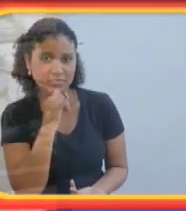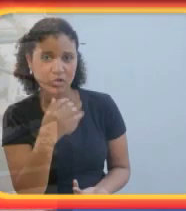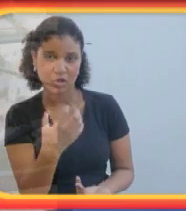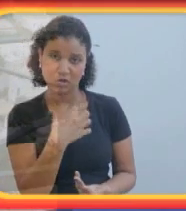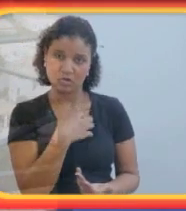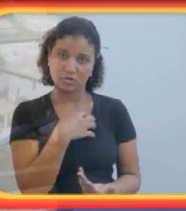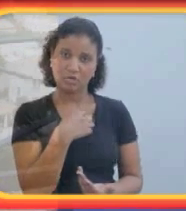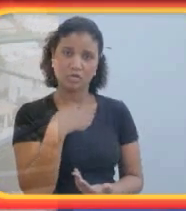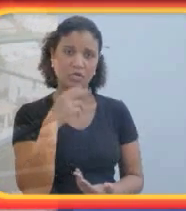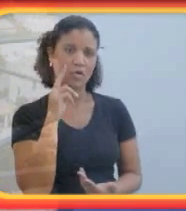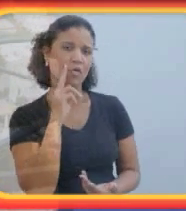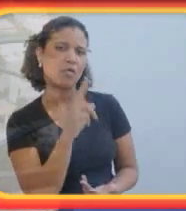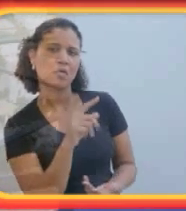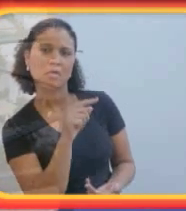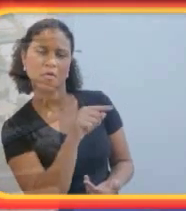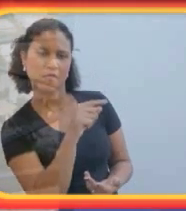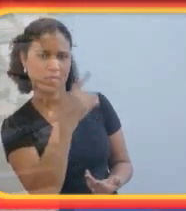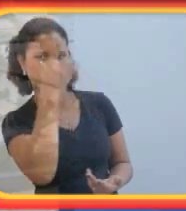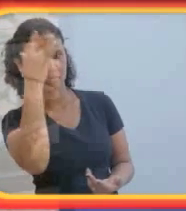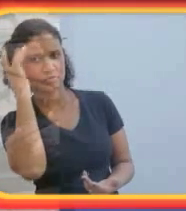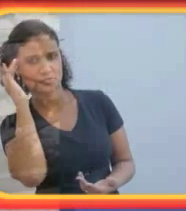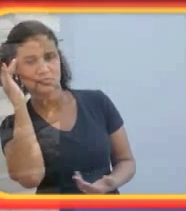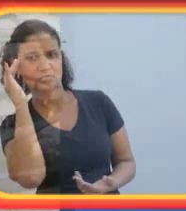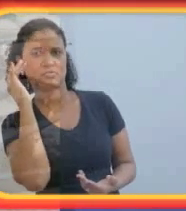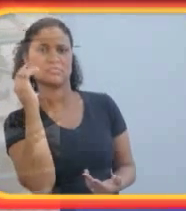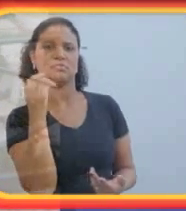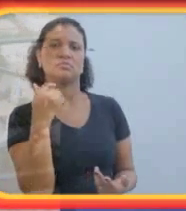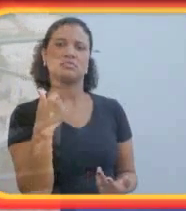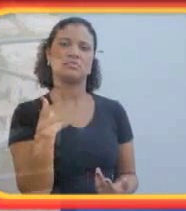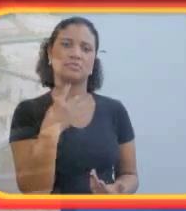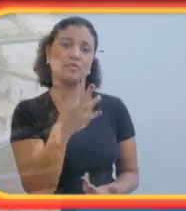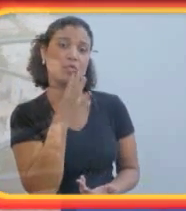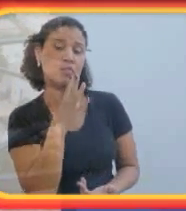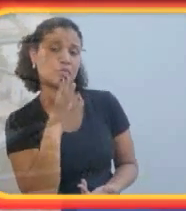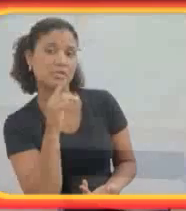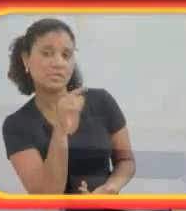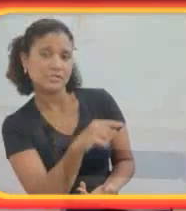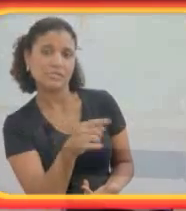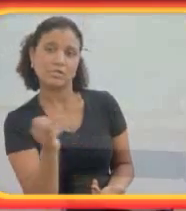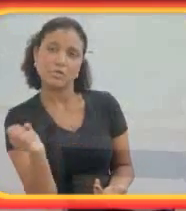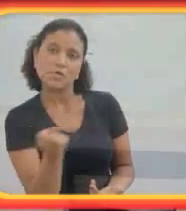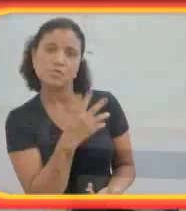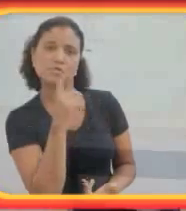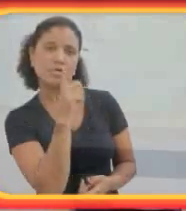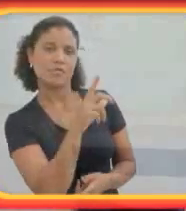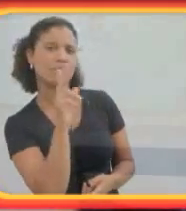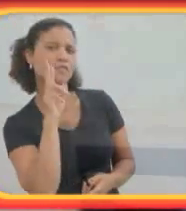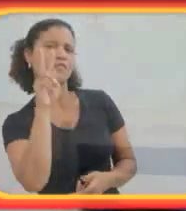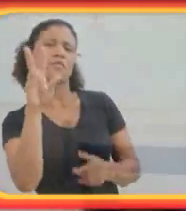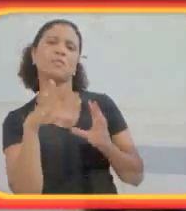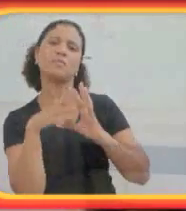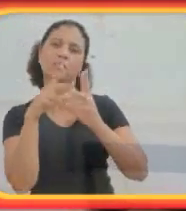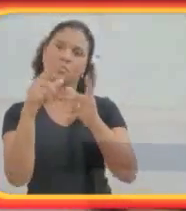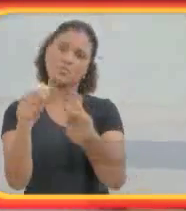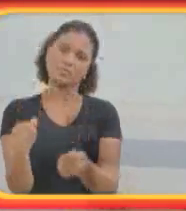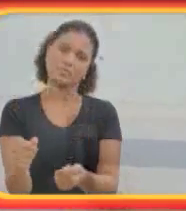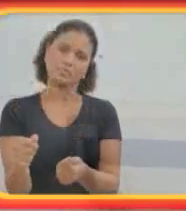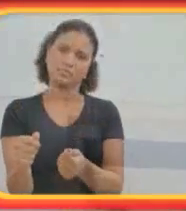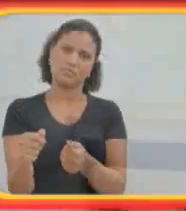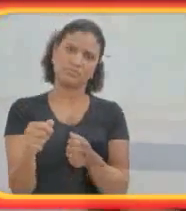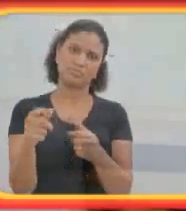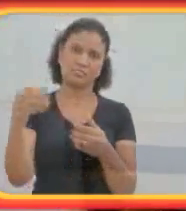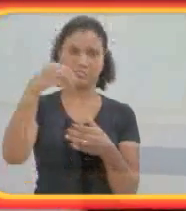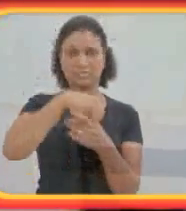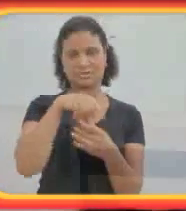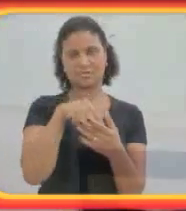Eu estava conhecendo uma nova maneira de ver o mundo, através do diário dela. E ela, numa outra direção, pôde perceber através